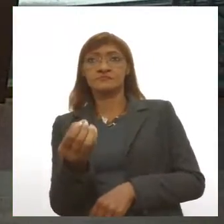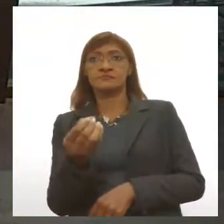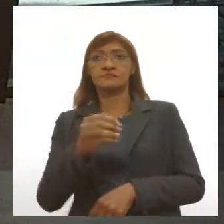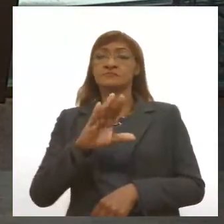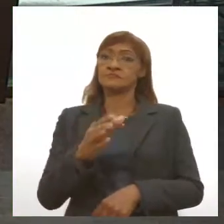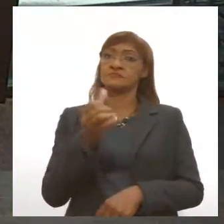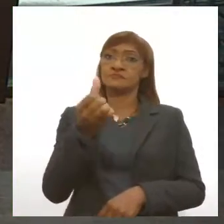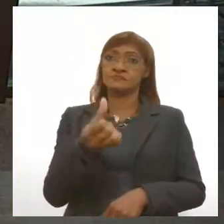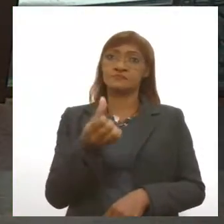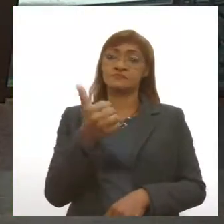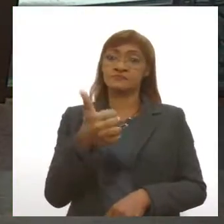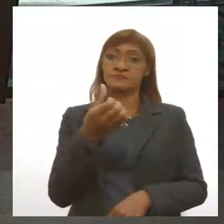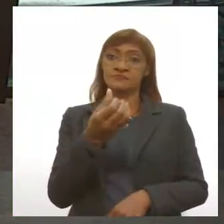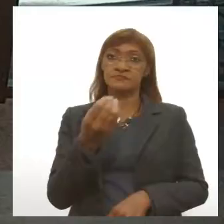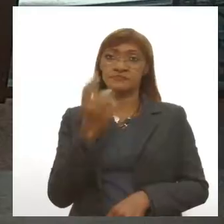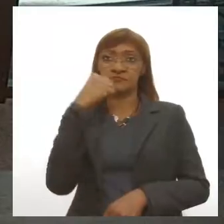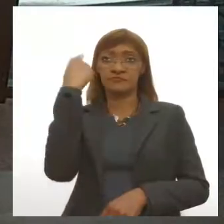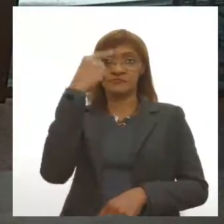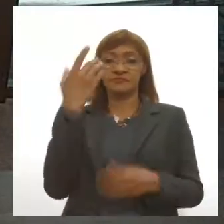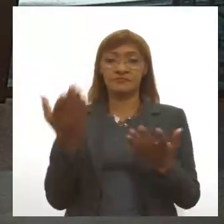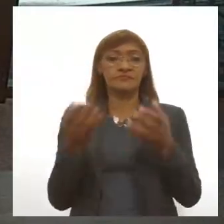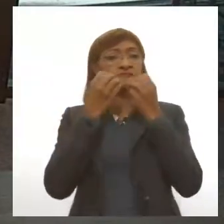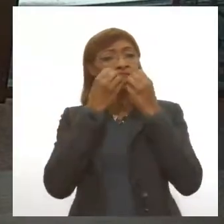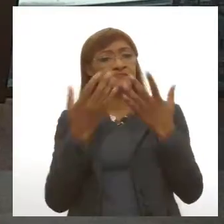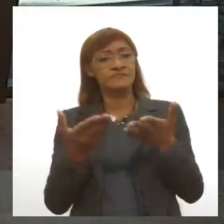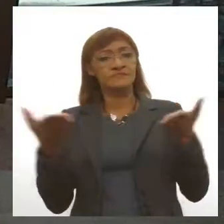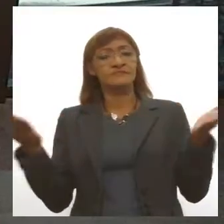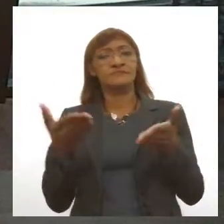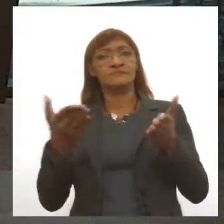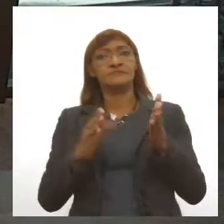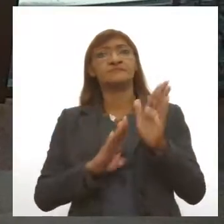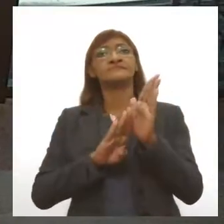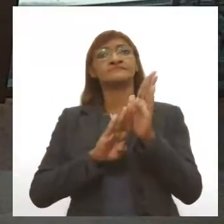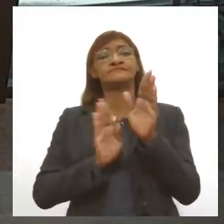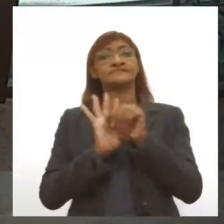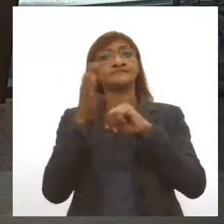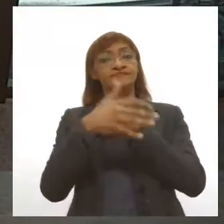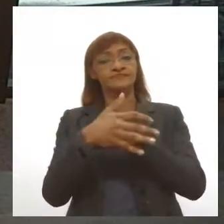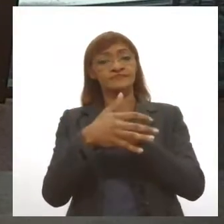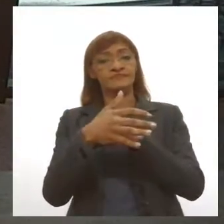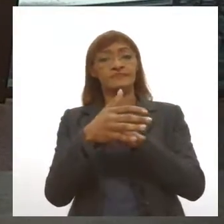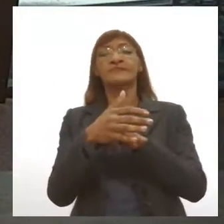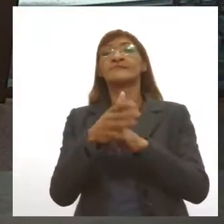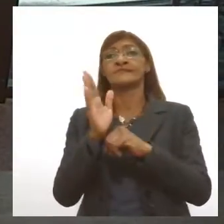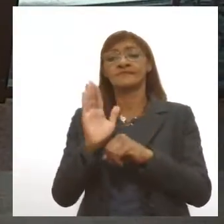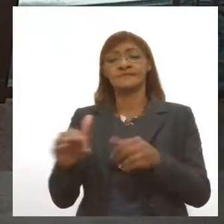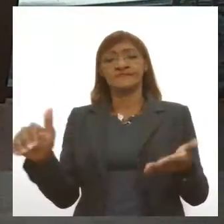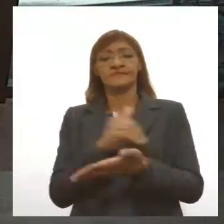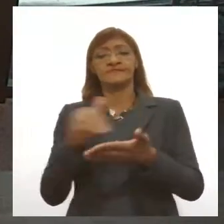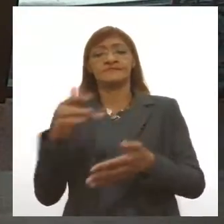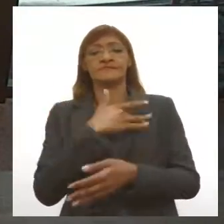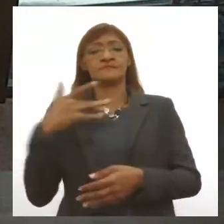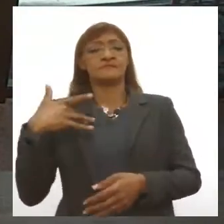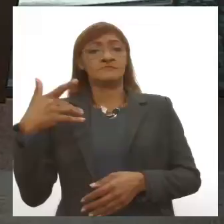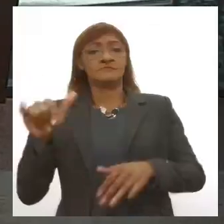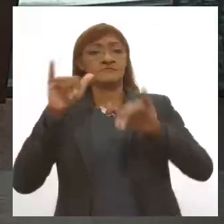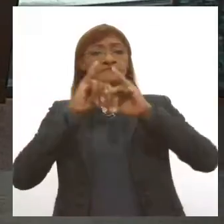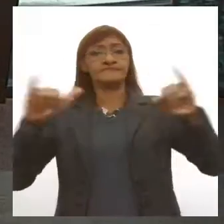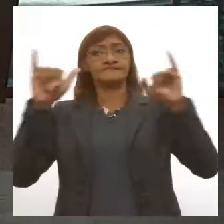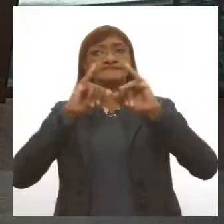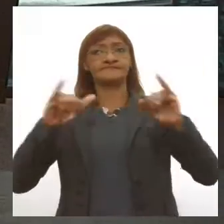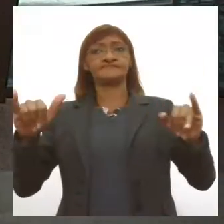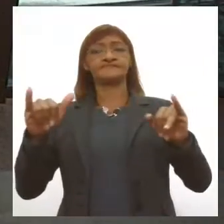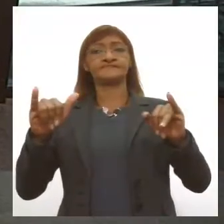Excelente oportunidade de qualificação. Vamos atualizar agora os dados da Covid-19. Olha só, a Secretaria de Estado da Saúde divulgou no último boletim